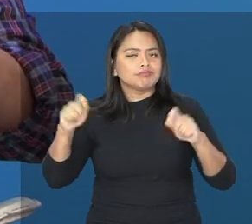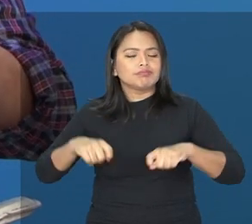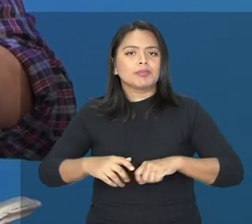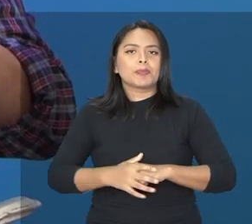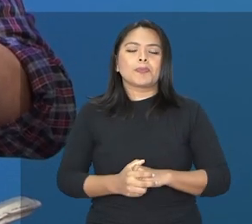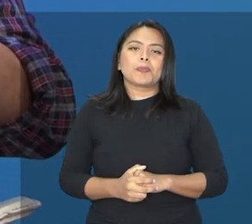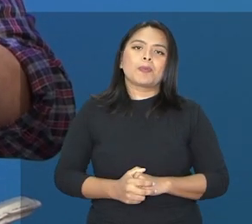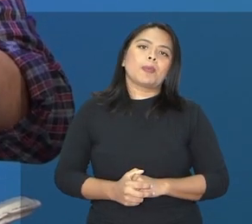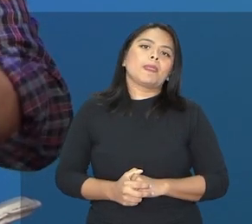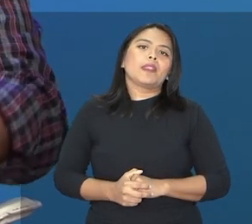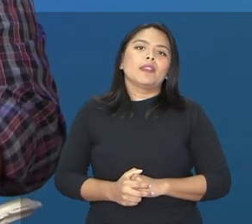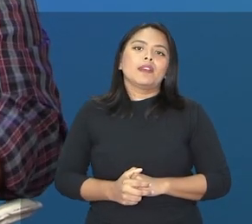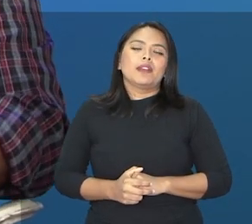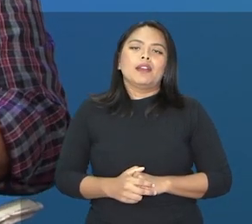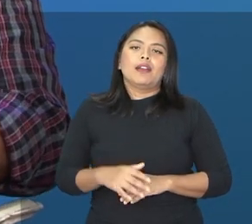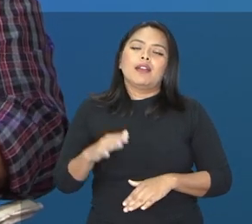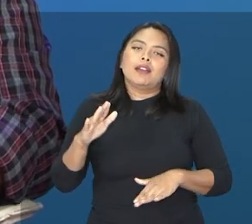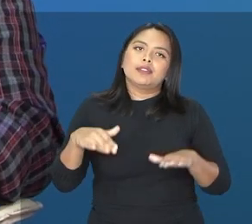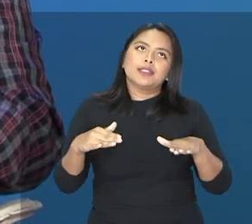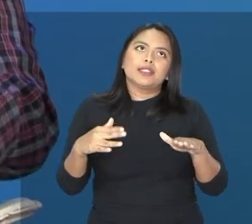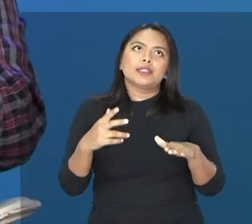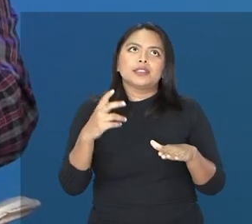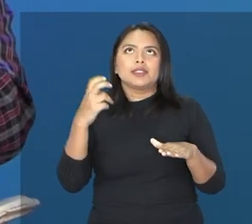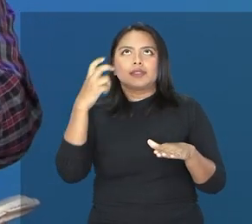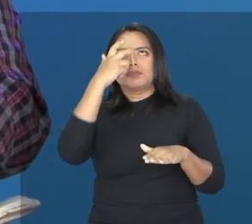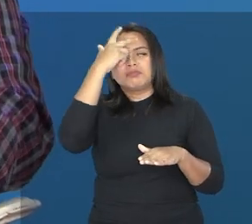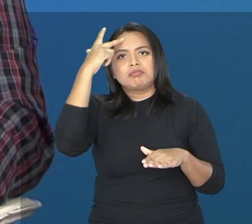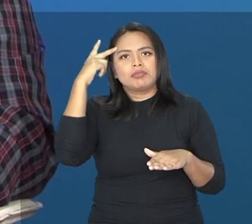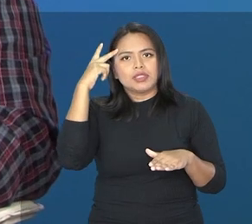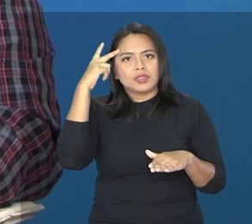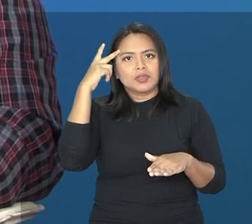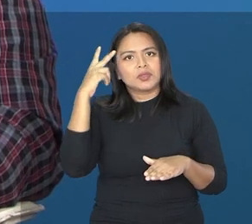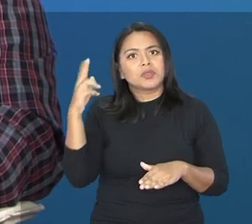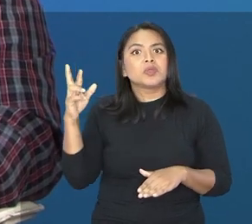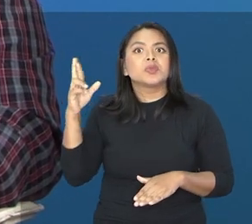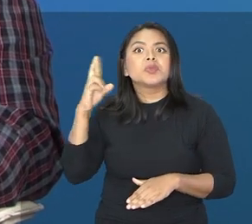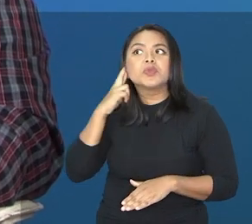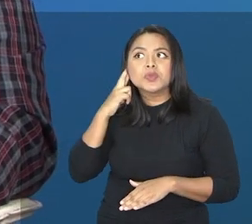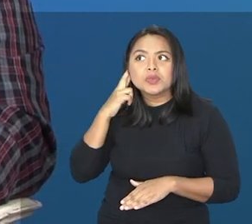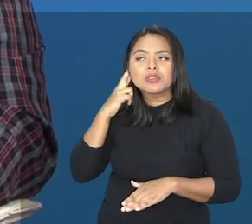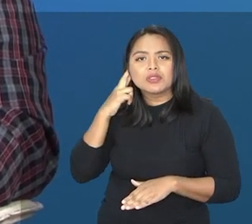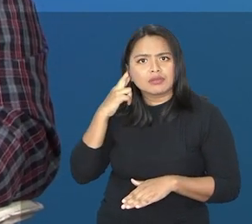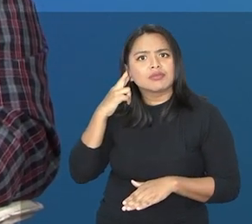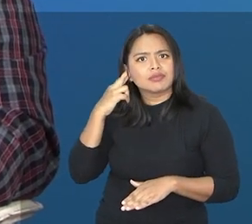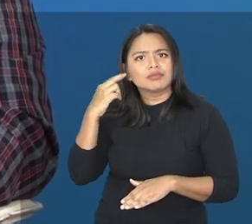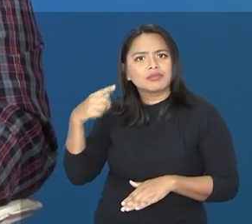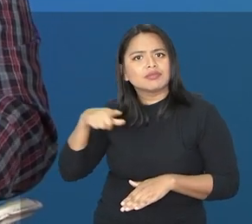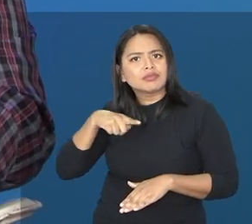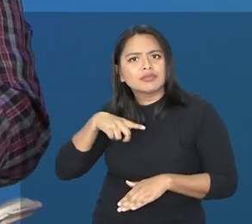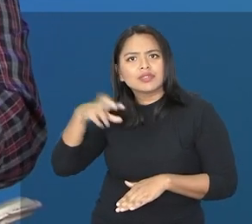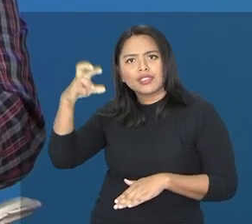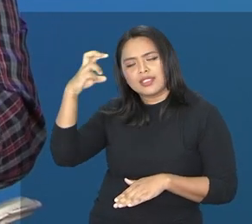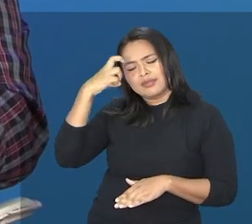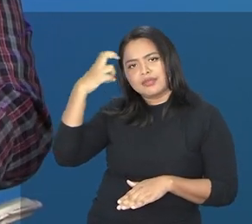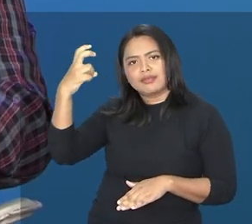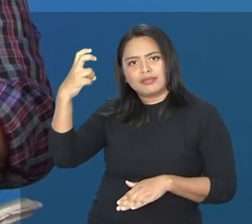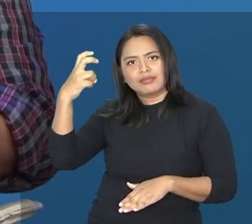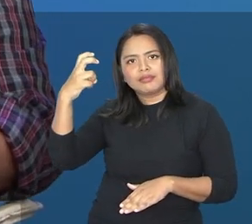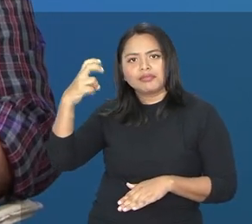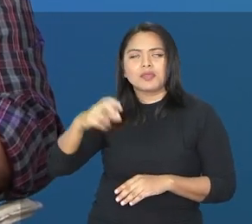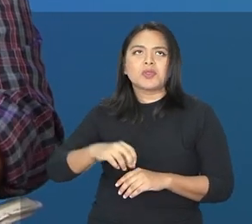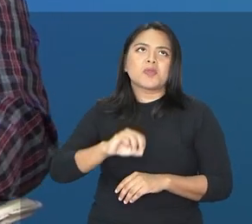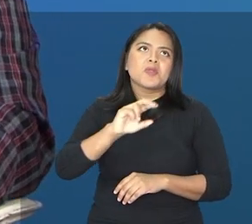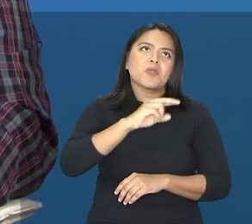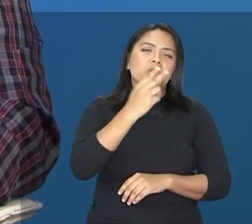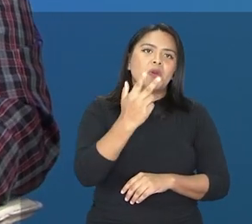sua condição. então você vai ter pessoas com surdez que são superdotadas, pessoas que têm